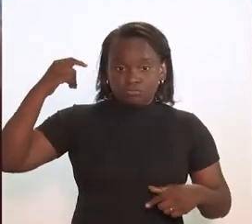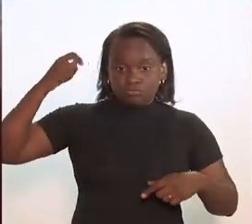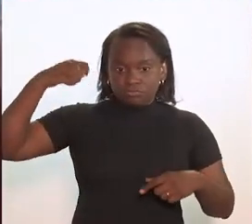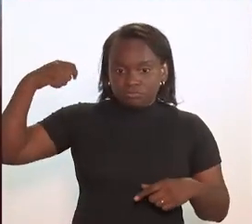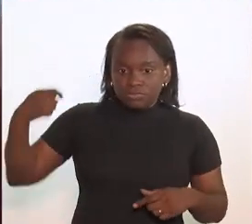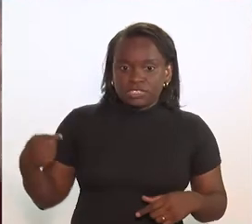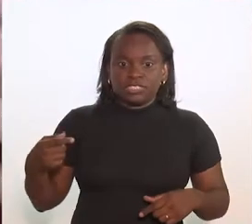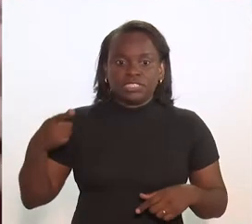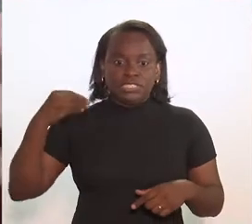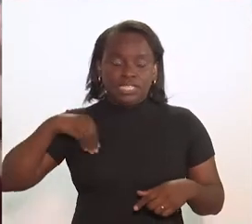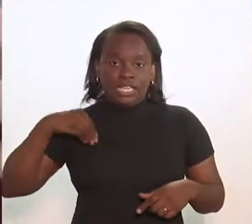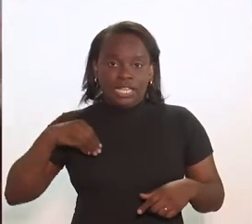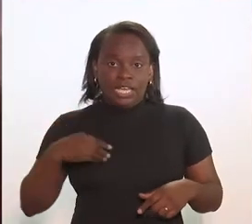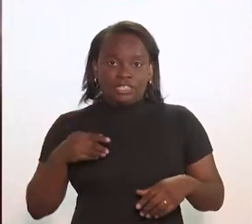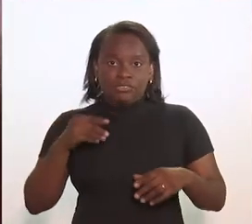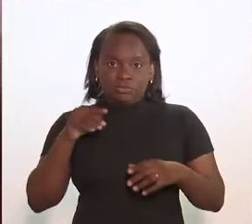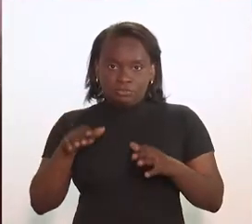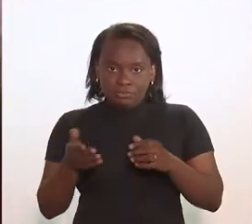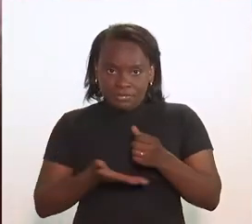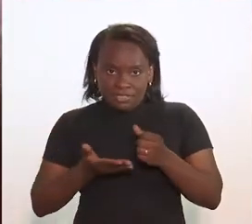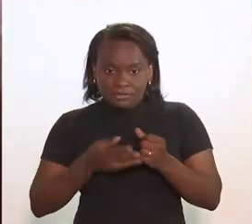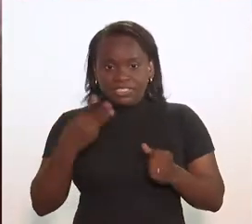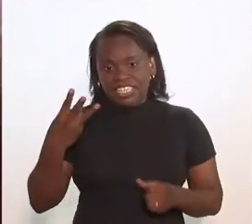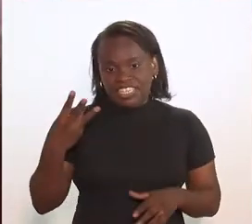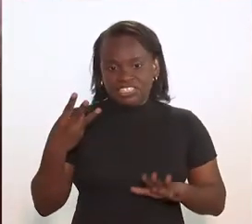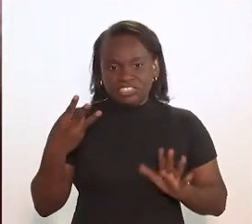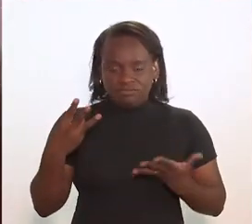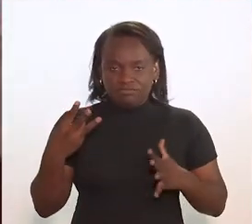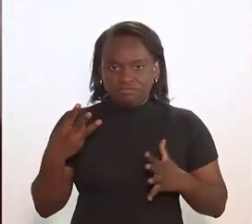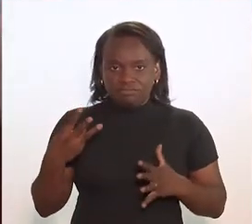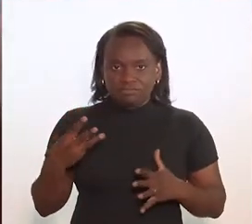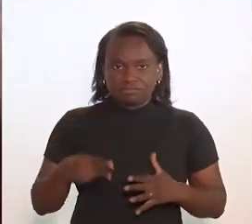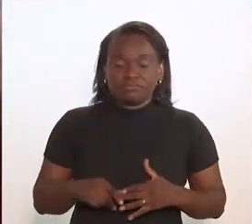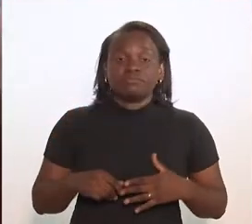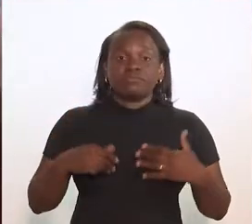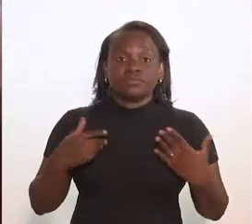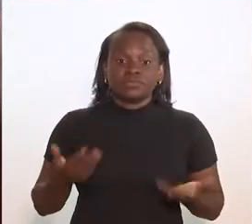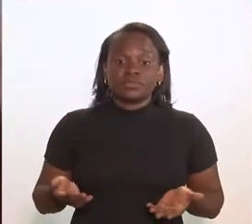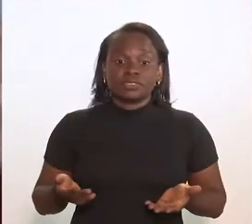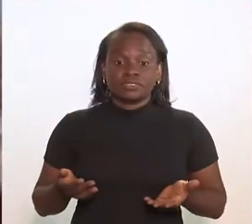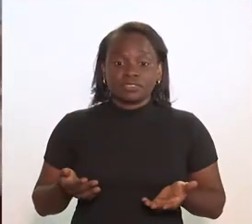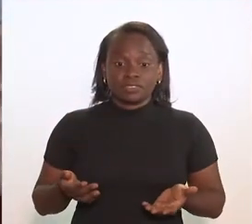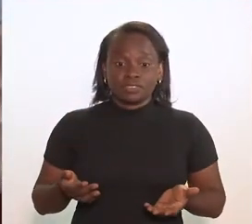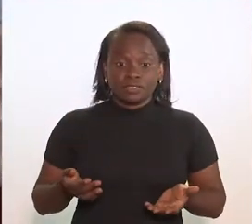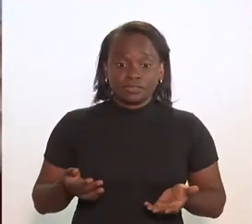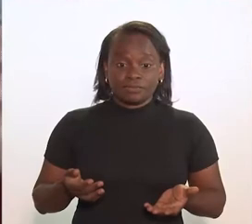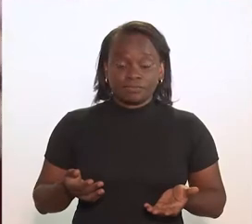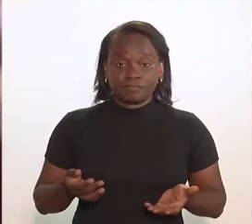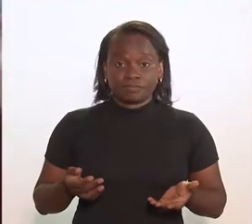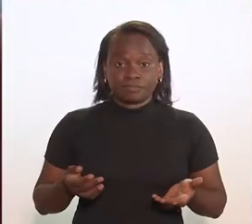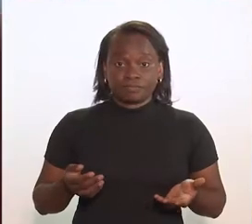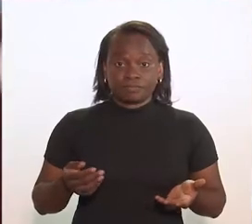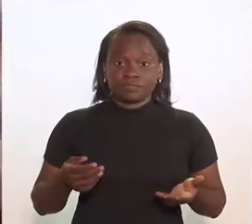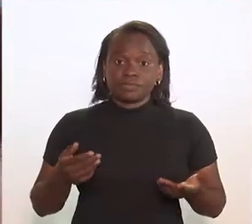artistas, eles ganham três salários mínimos. Três salários mínimos. Então,